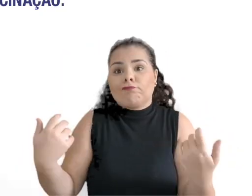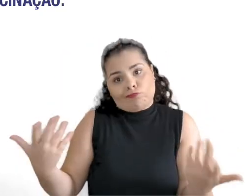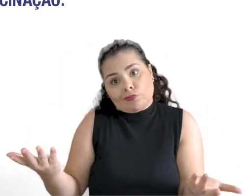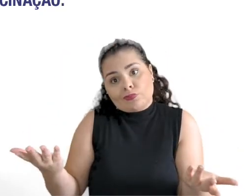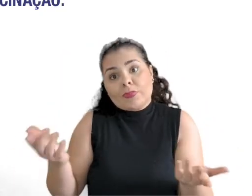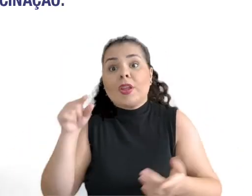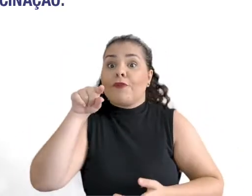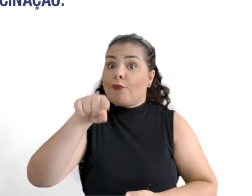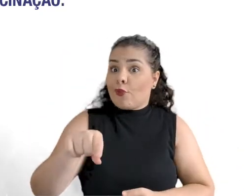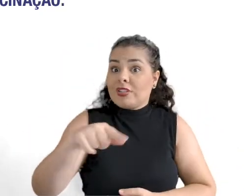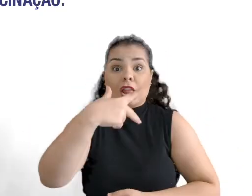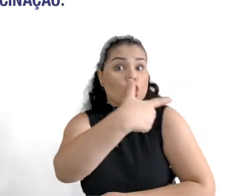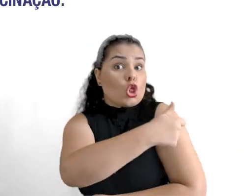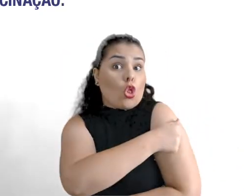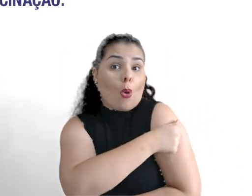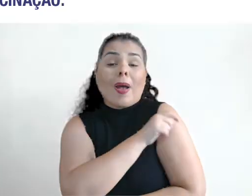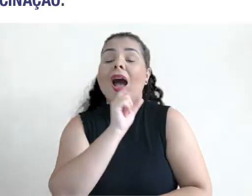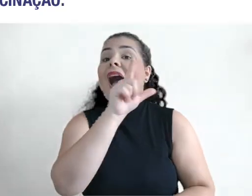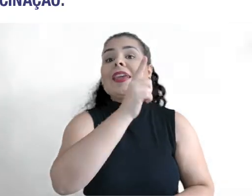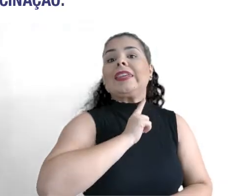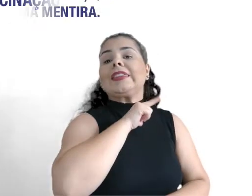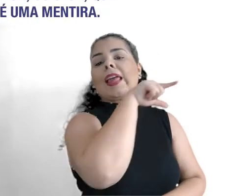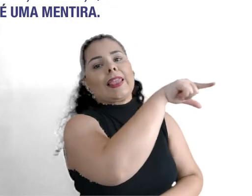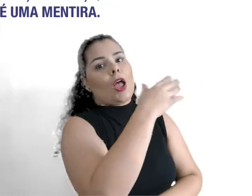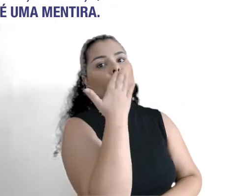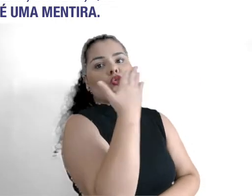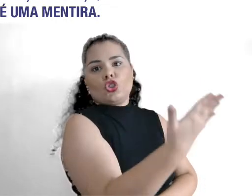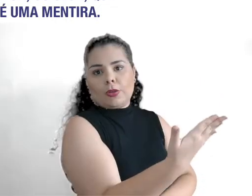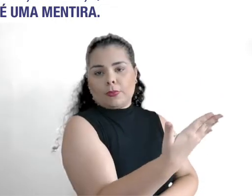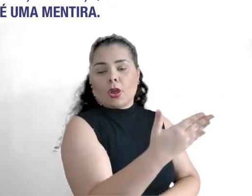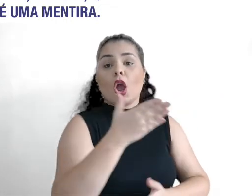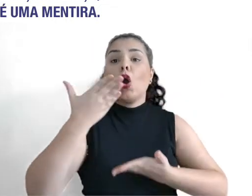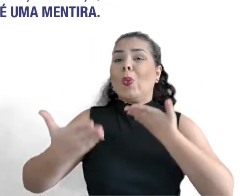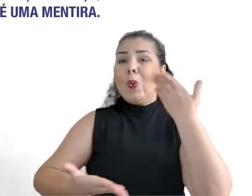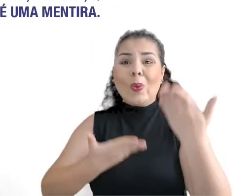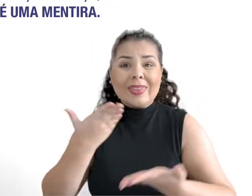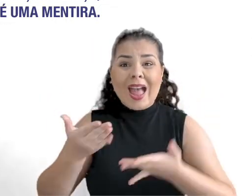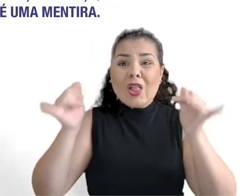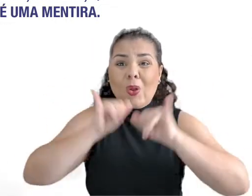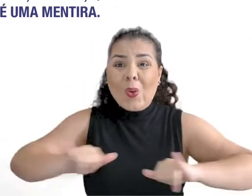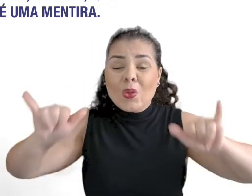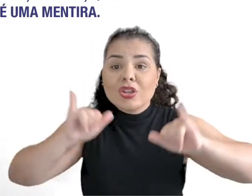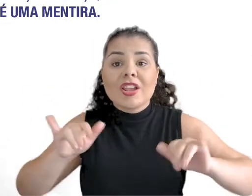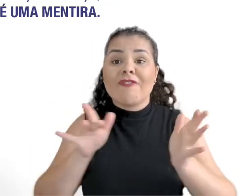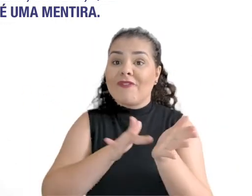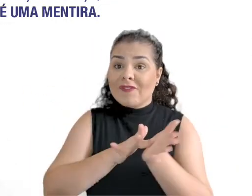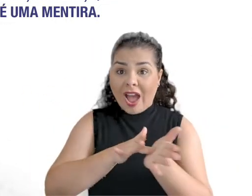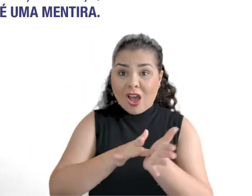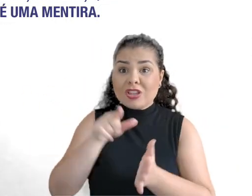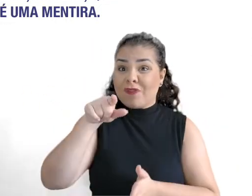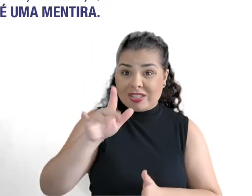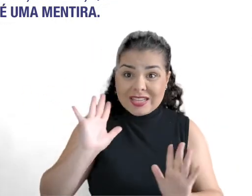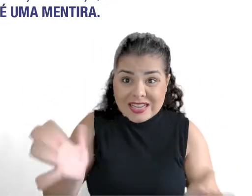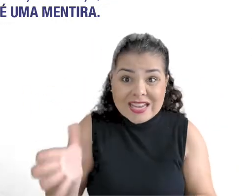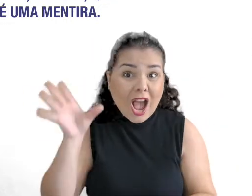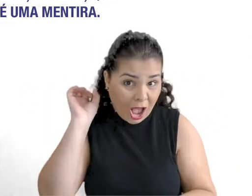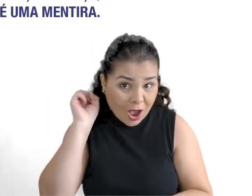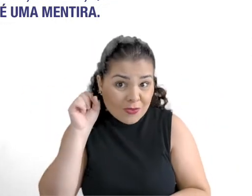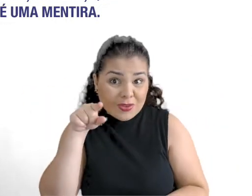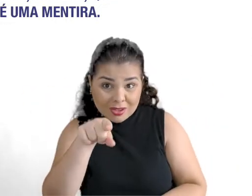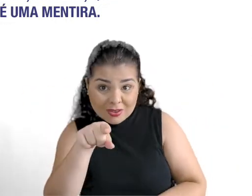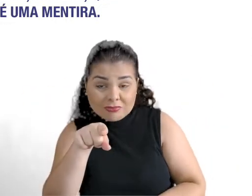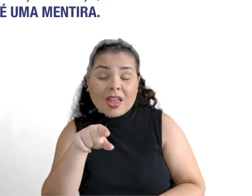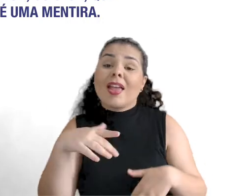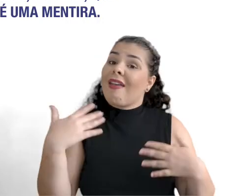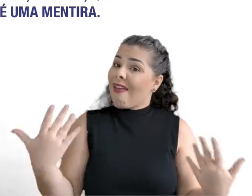vacina. Você tem que tomar a vacina que estiver disponível no local de vacinação. Cuidado com notícias falsas. Você já deve ter ouvido falar em fake news. Fake news quer